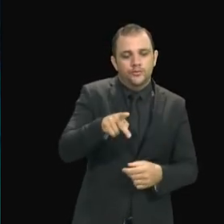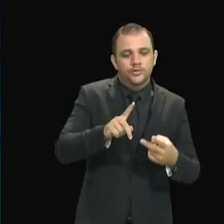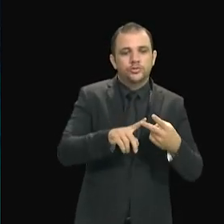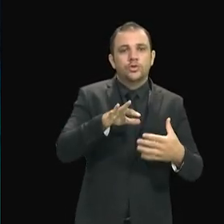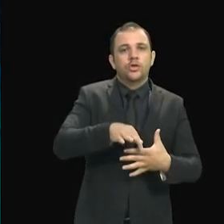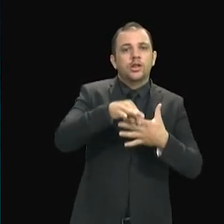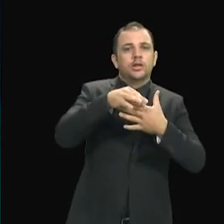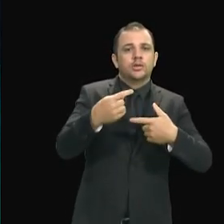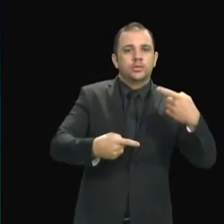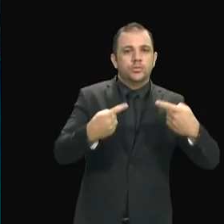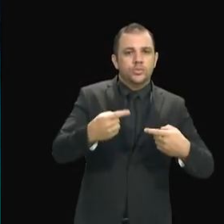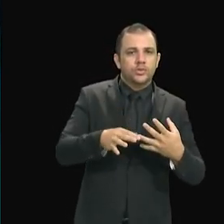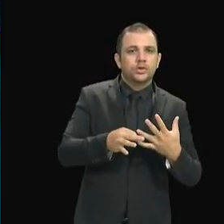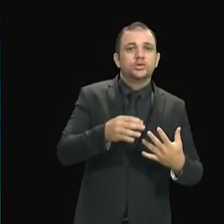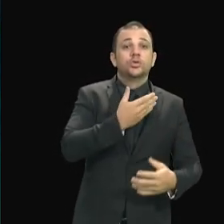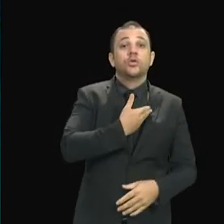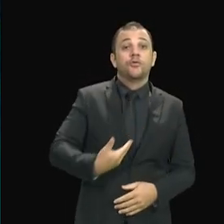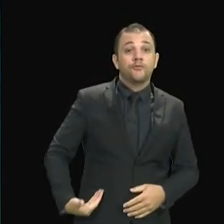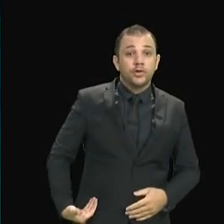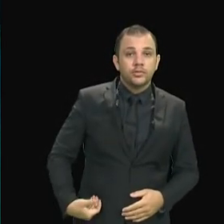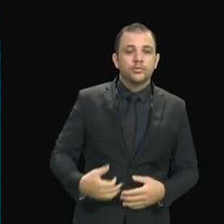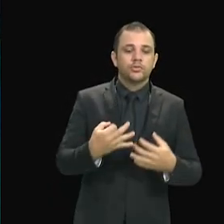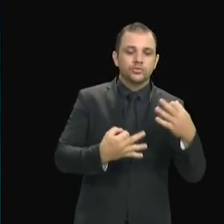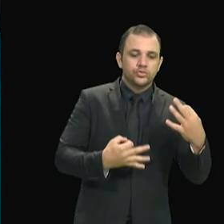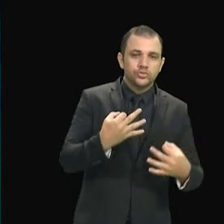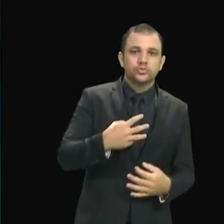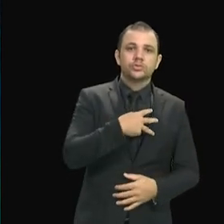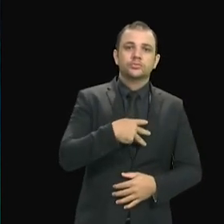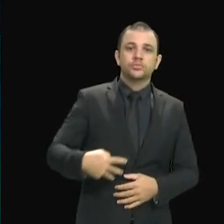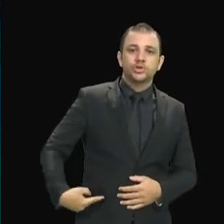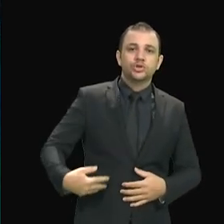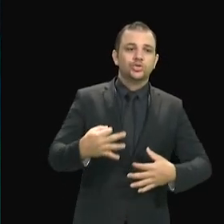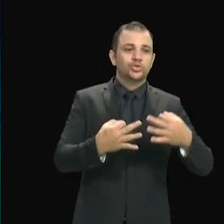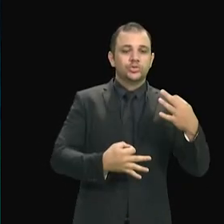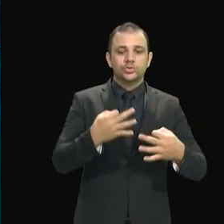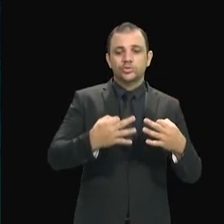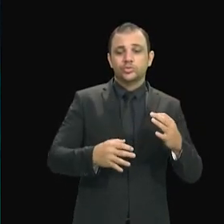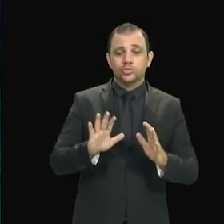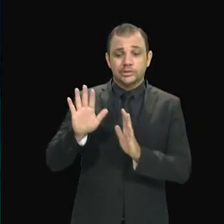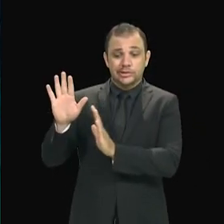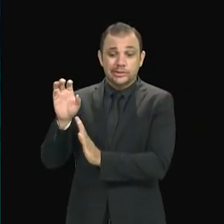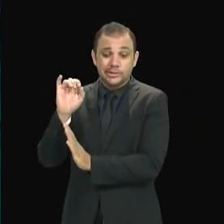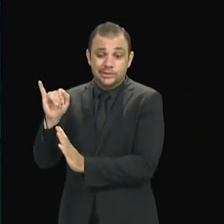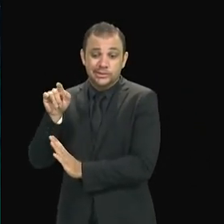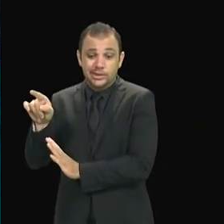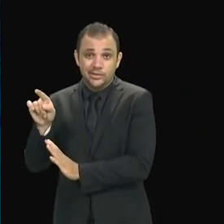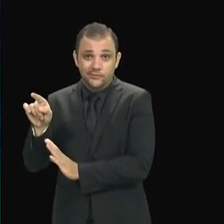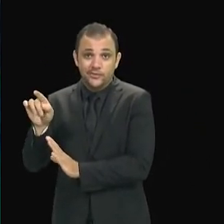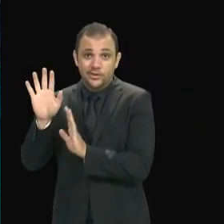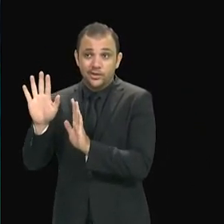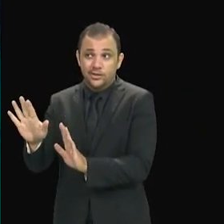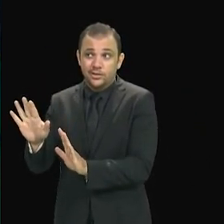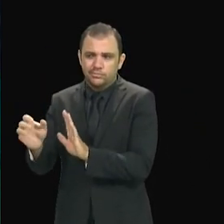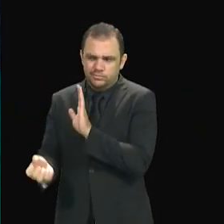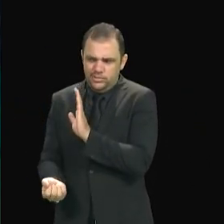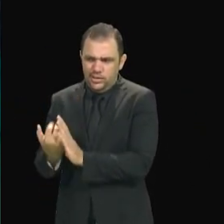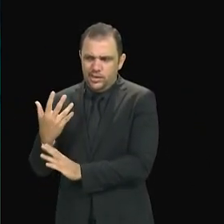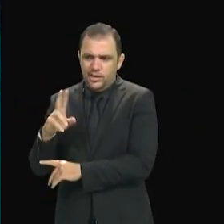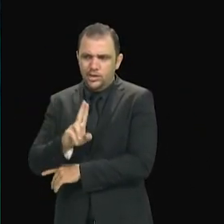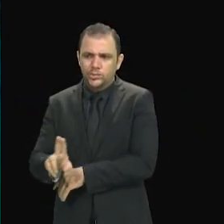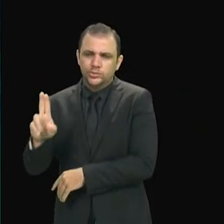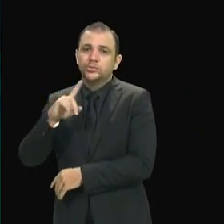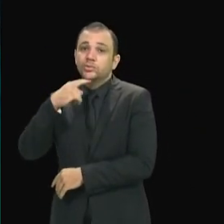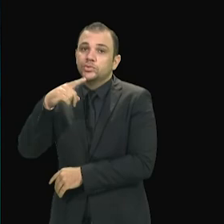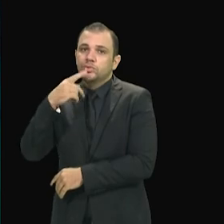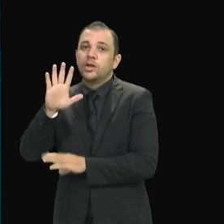como juiz e como ministro da Justiça de algum tribunal superior, ele não criaria uma universidade. E